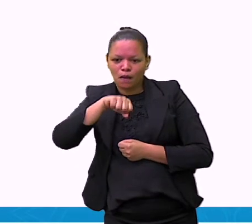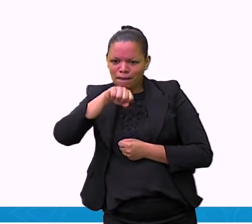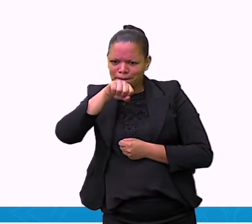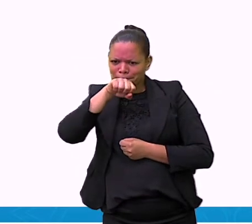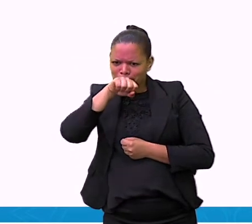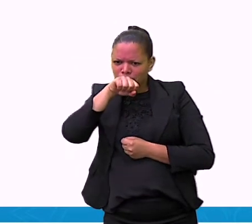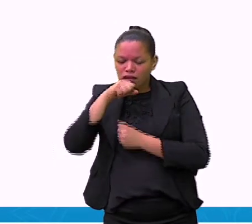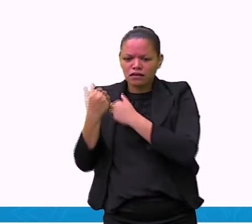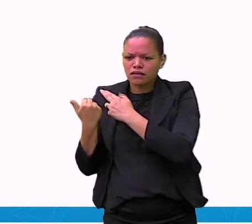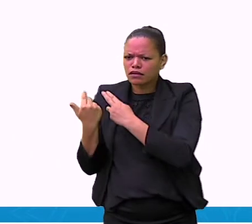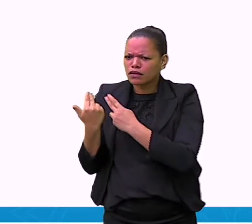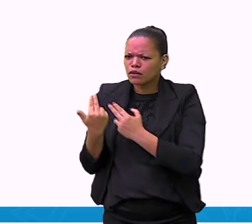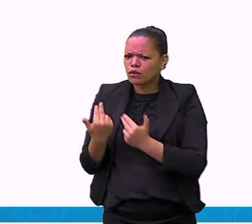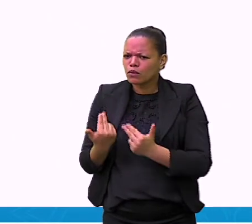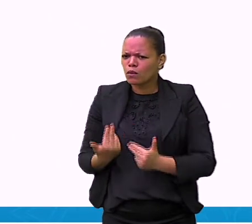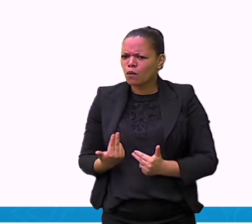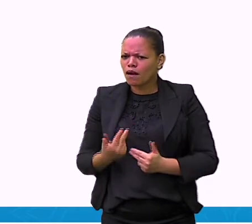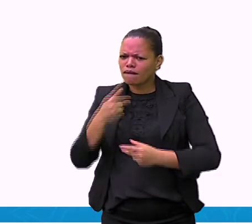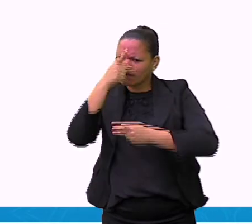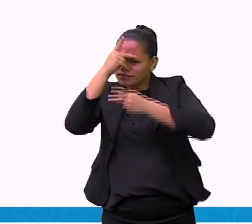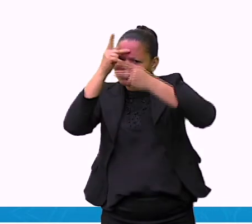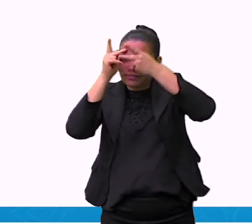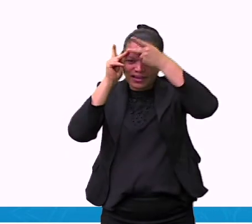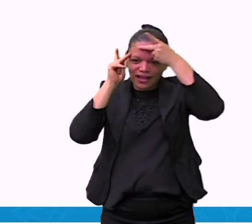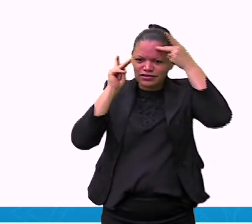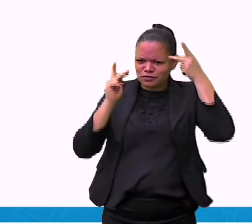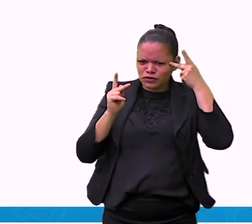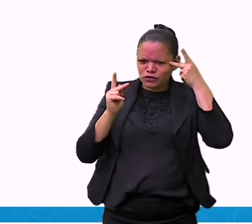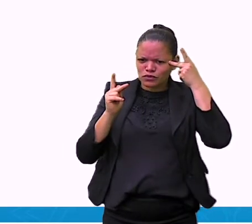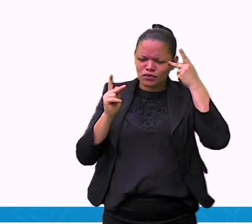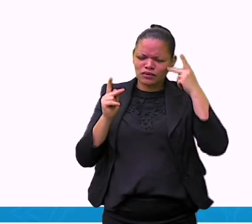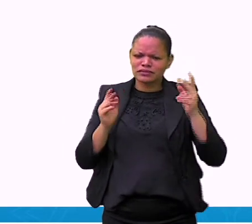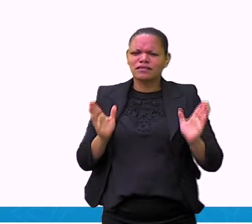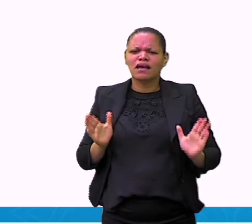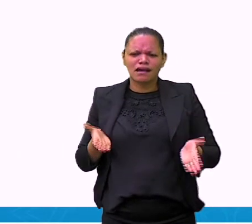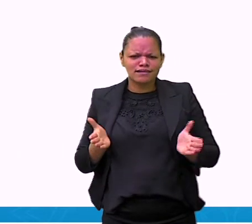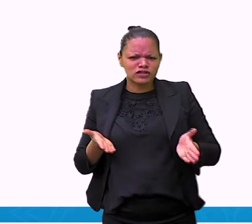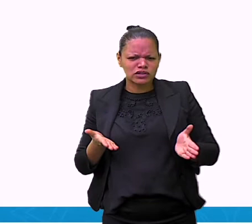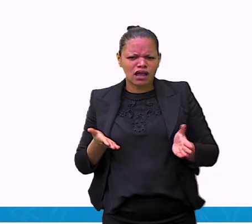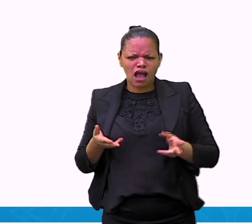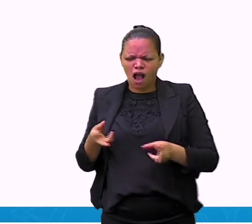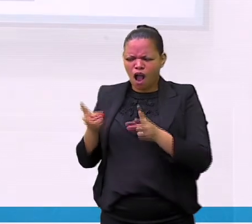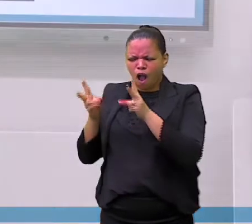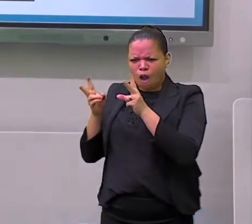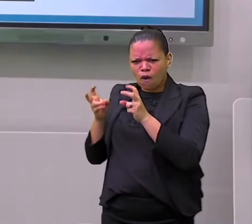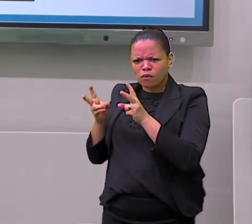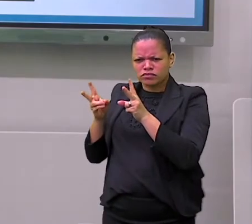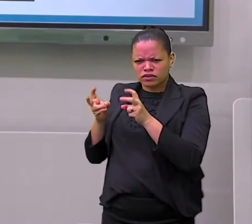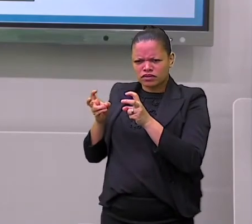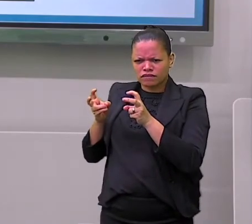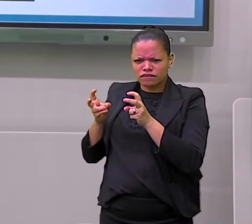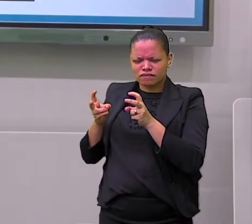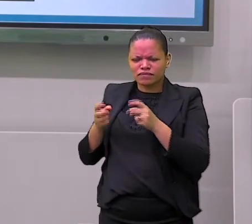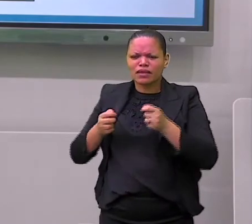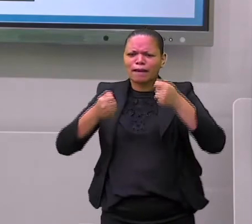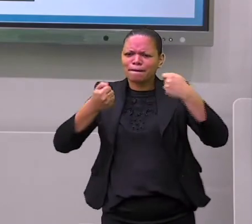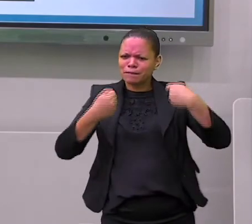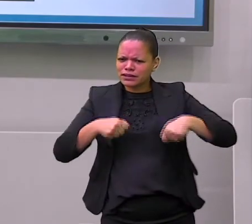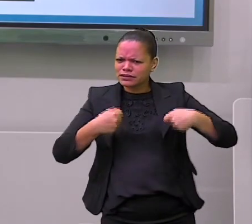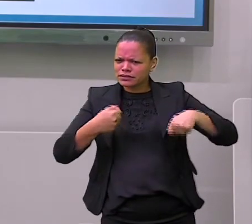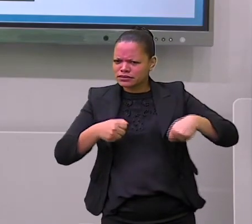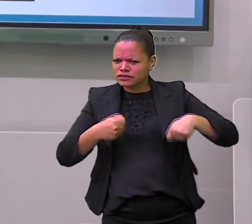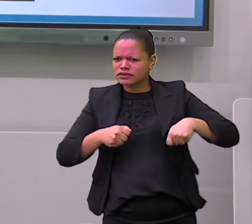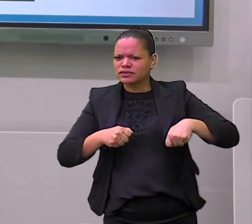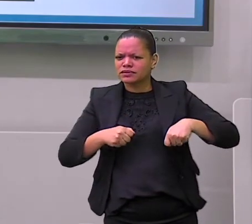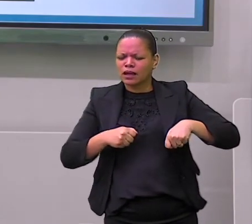nós humanos somos lentos. Você já observou a nossa dependência quando a gente nasce